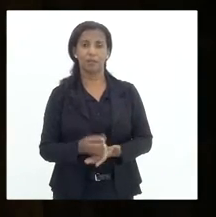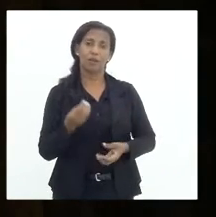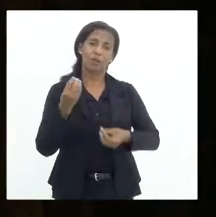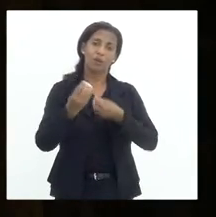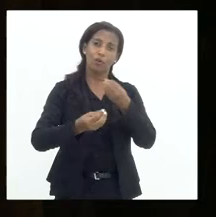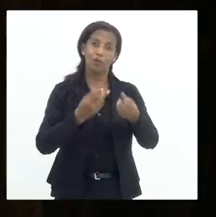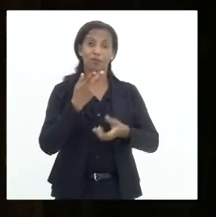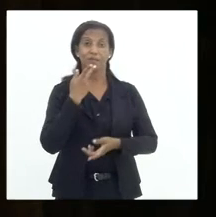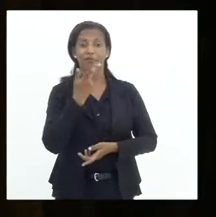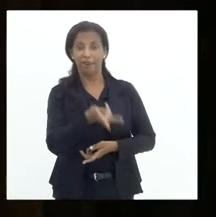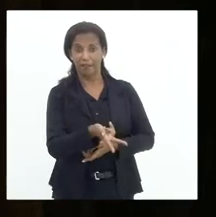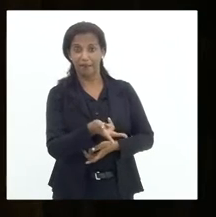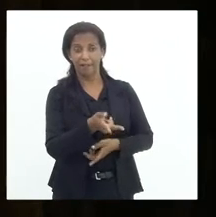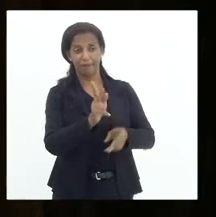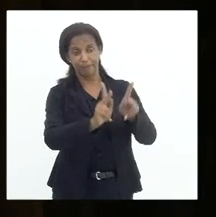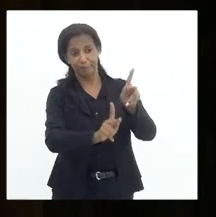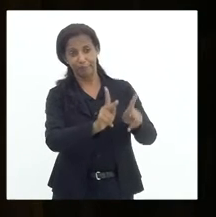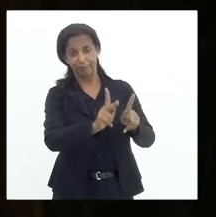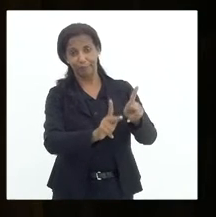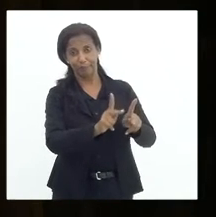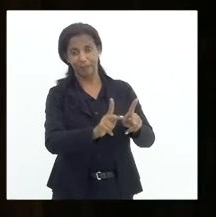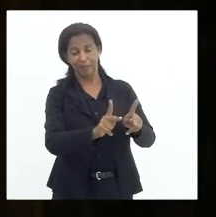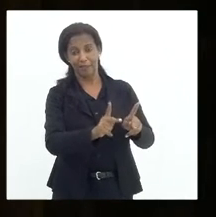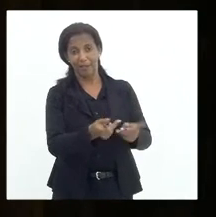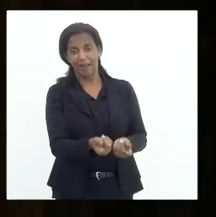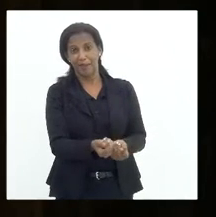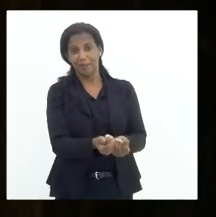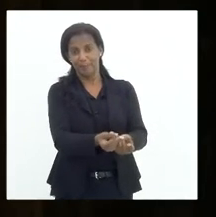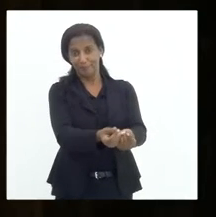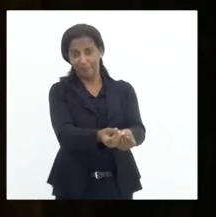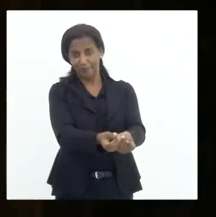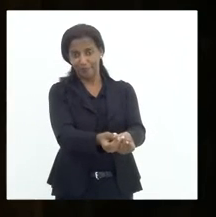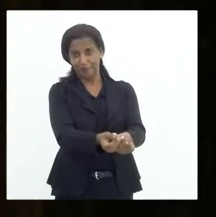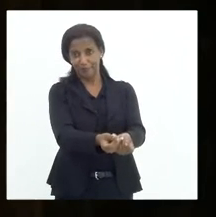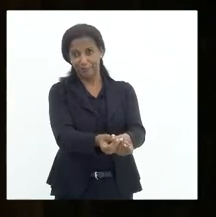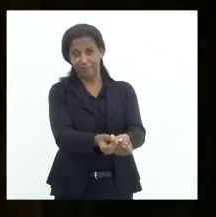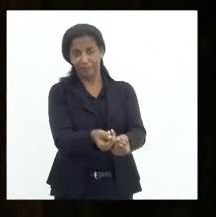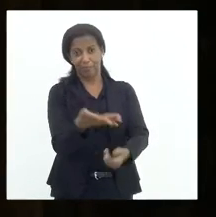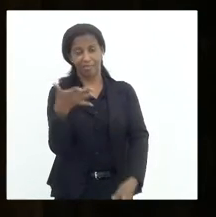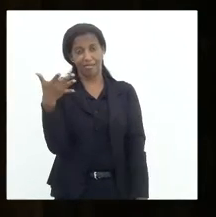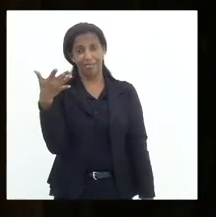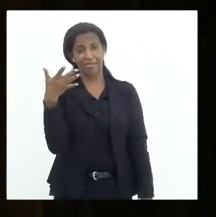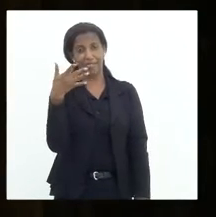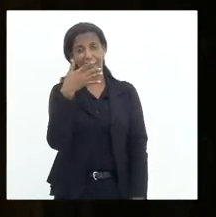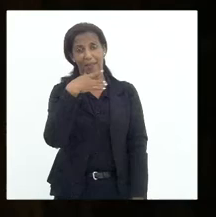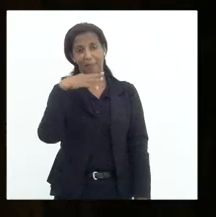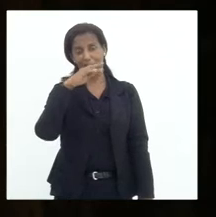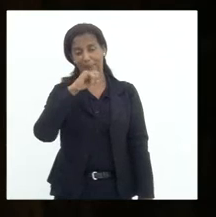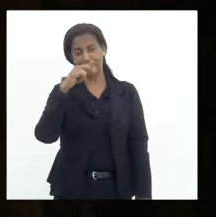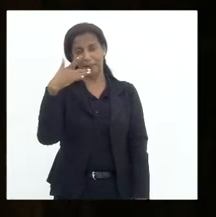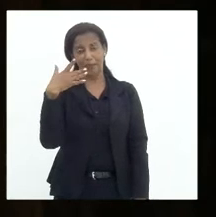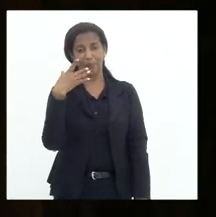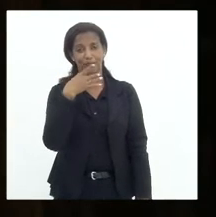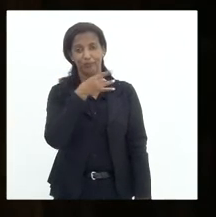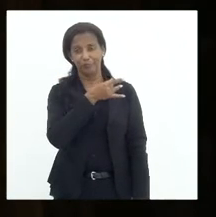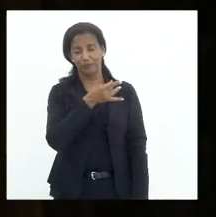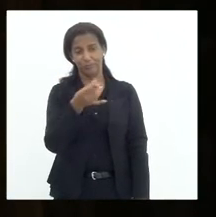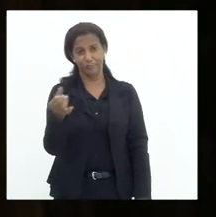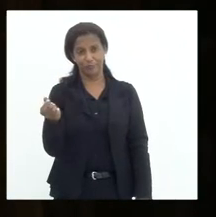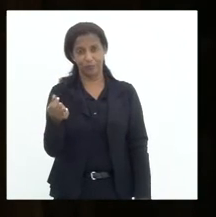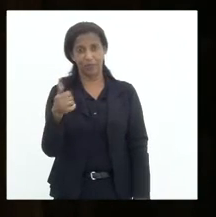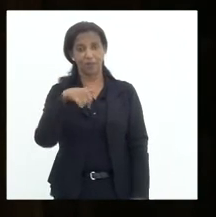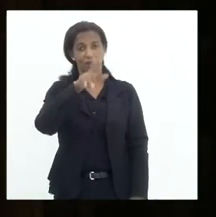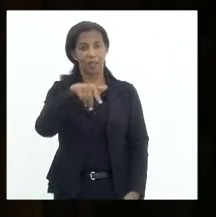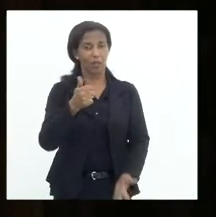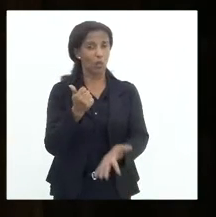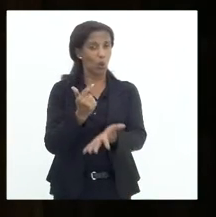nossa população, a preços de mel coado, de apreços vis, porque quem